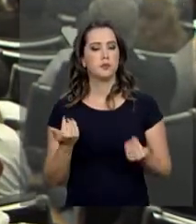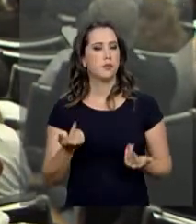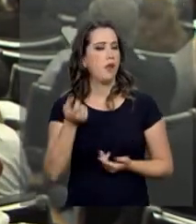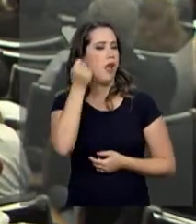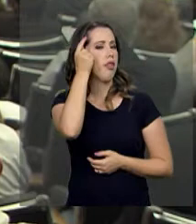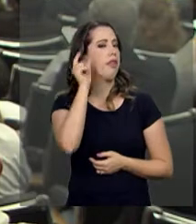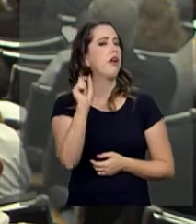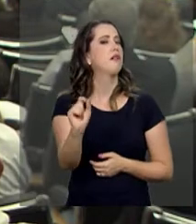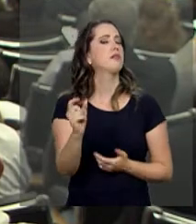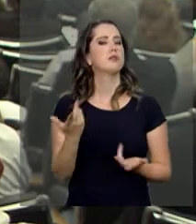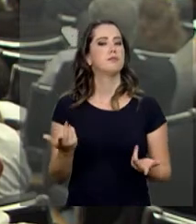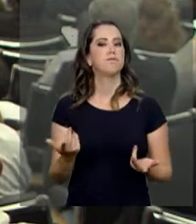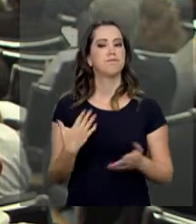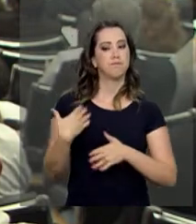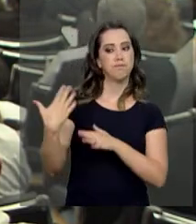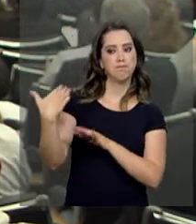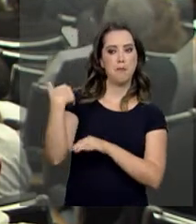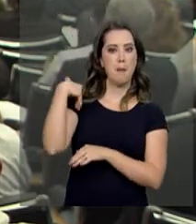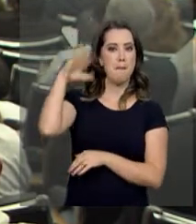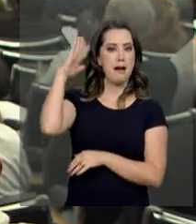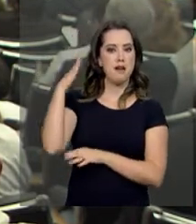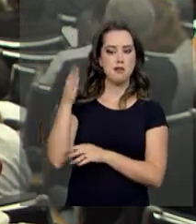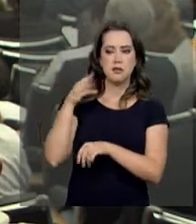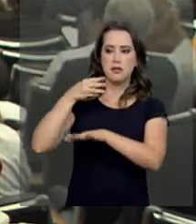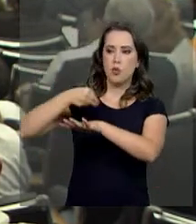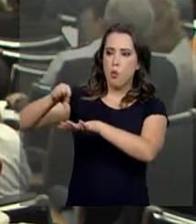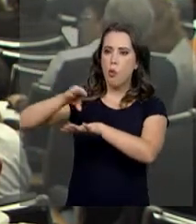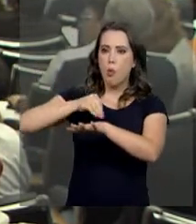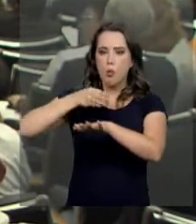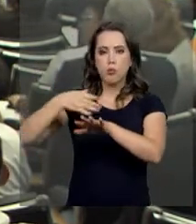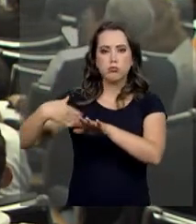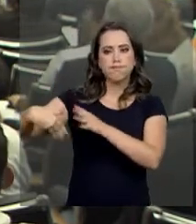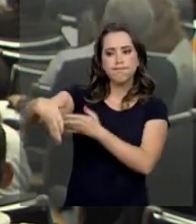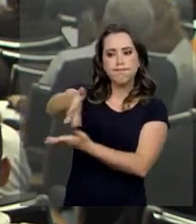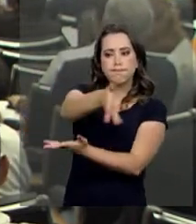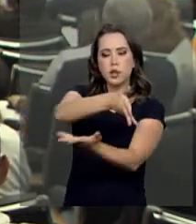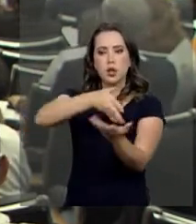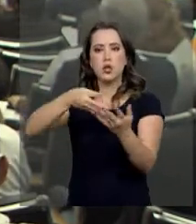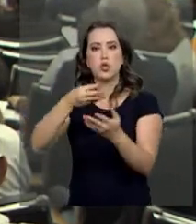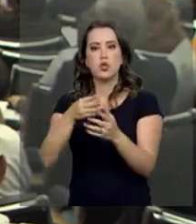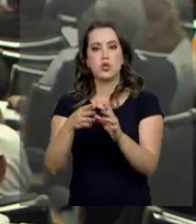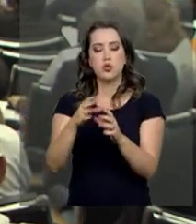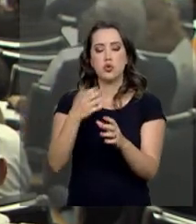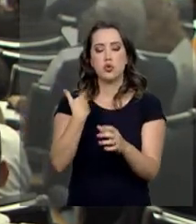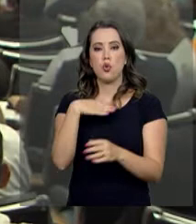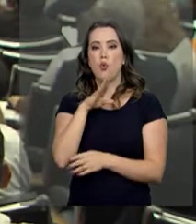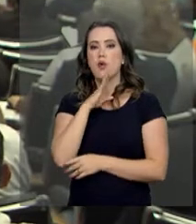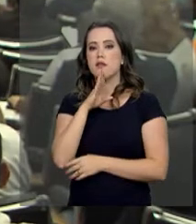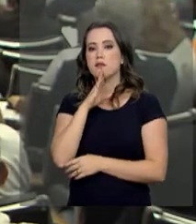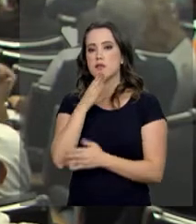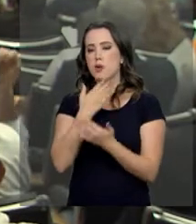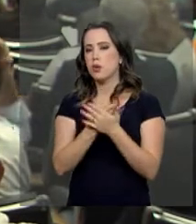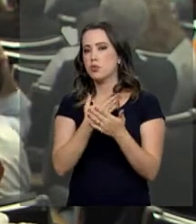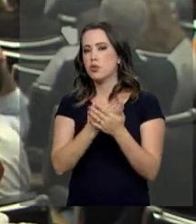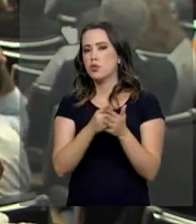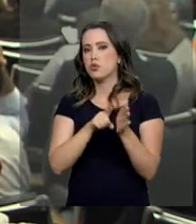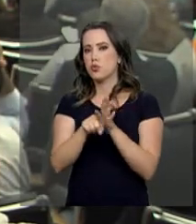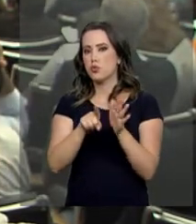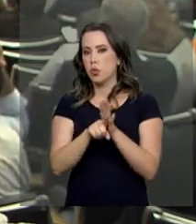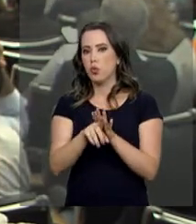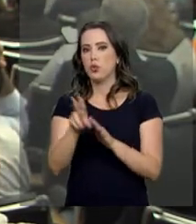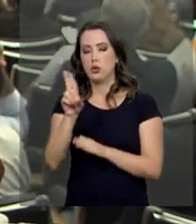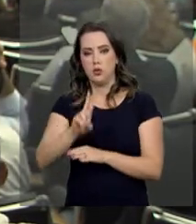é aumentar o intercâmbio de conhecimento entre as universidades e o setor privado. O plano vai ser executado até